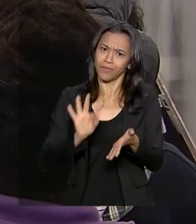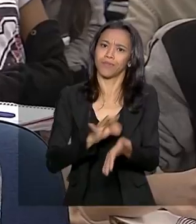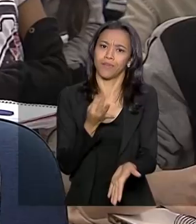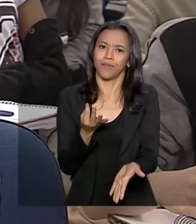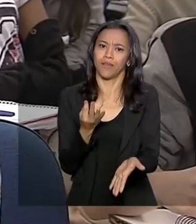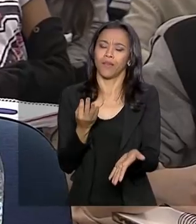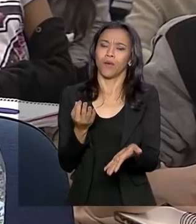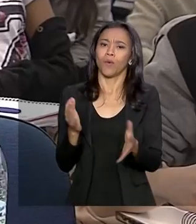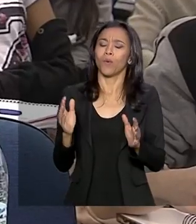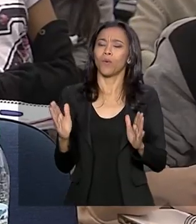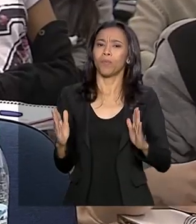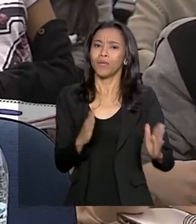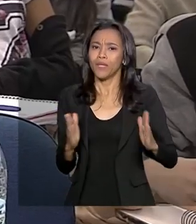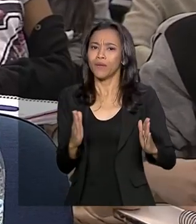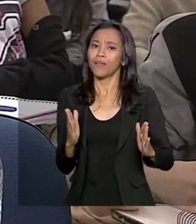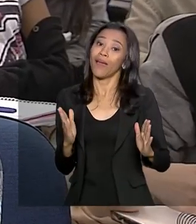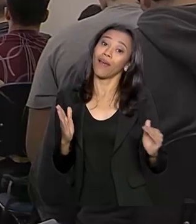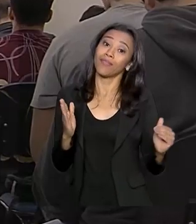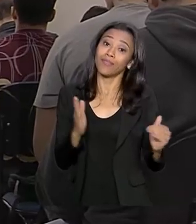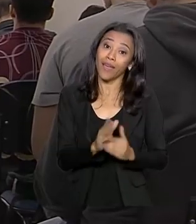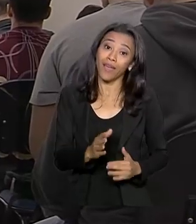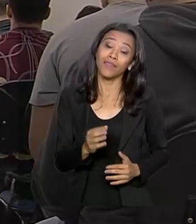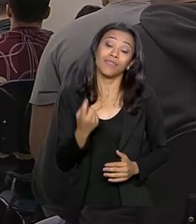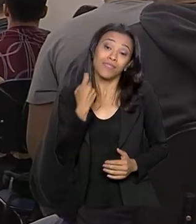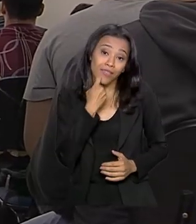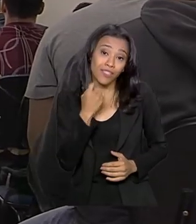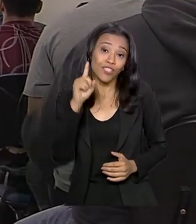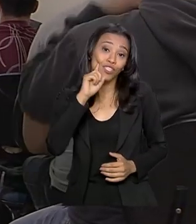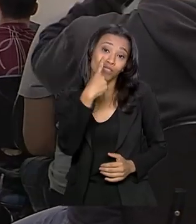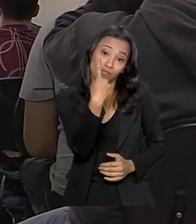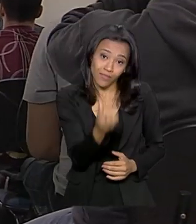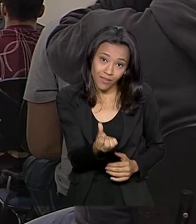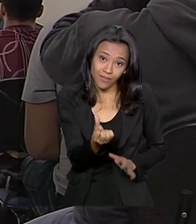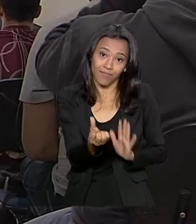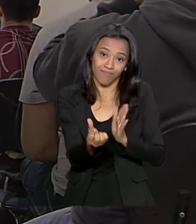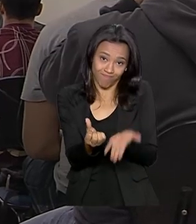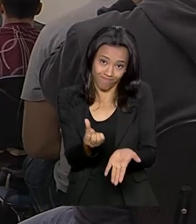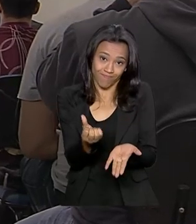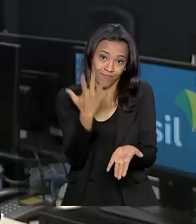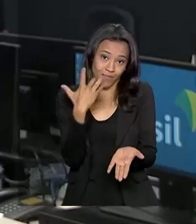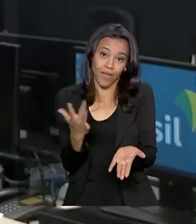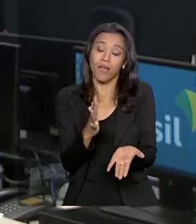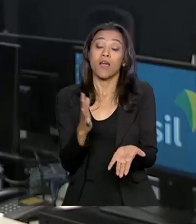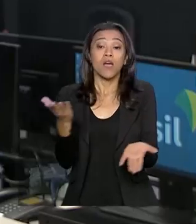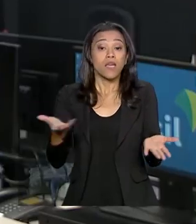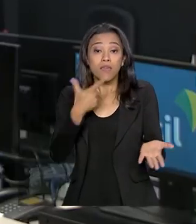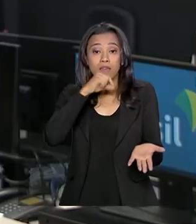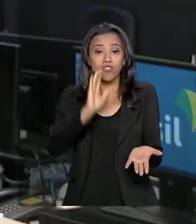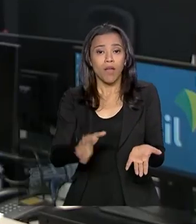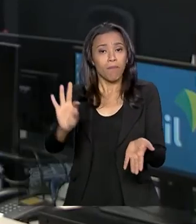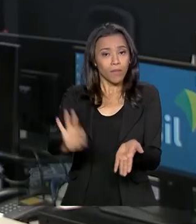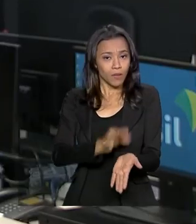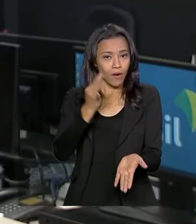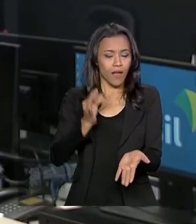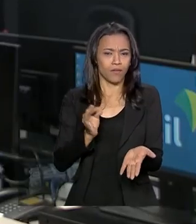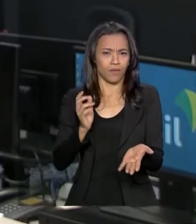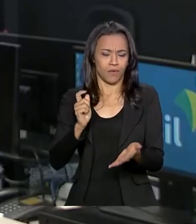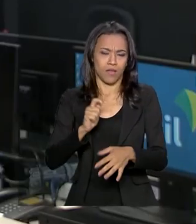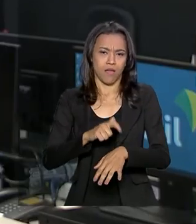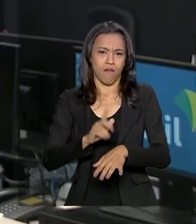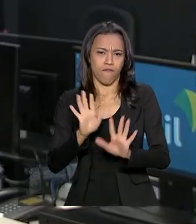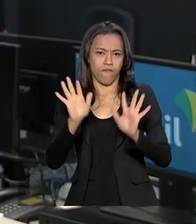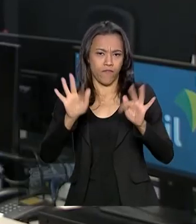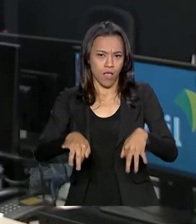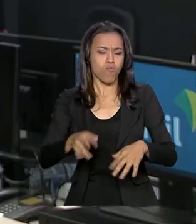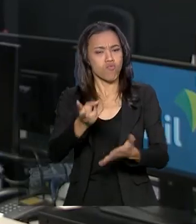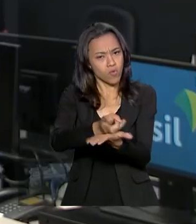era até a próxima sexta, dia 16, e para quem já está matriculado, a data final não mudou. Continua a ser